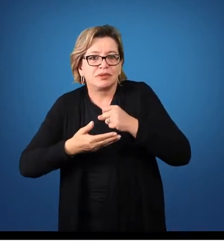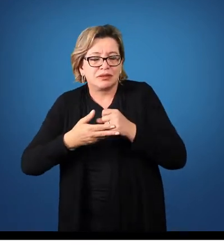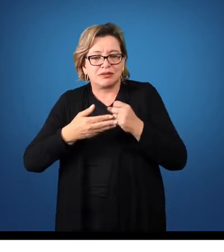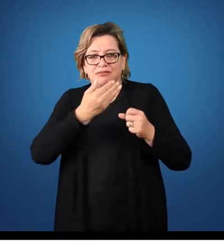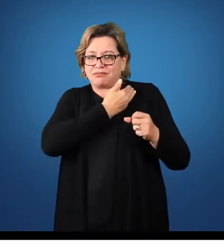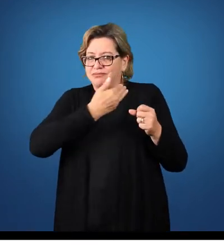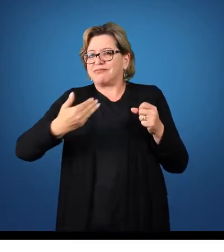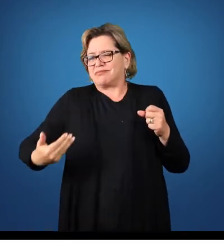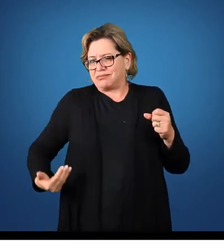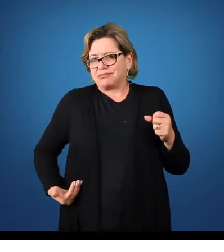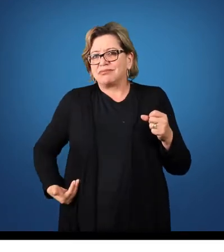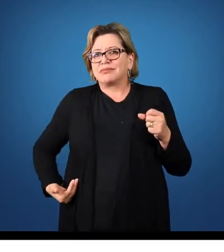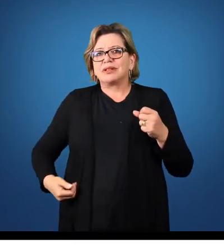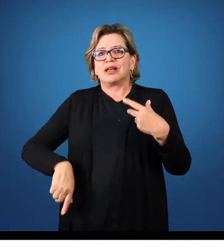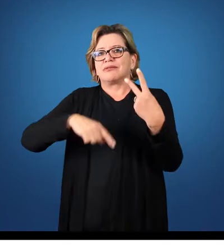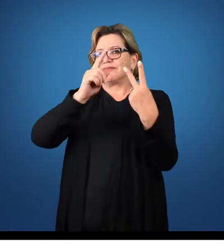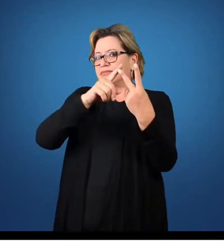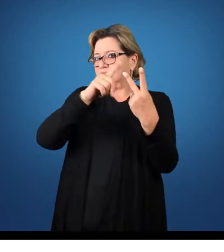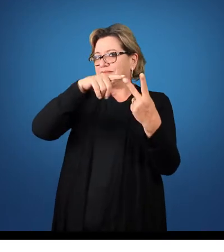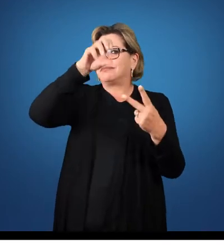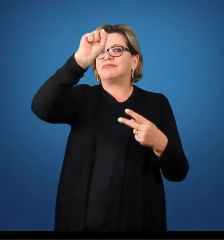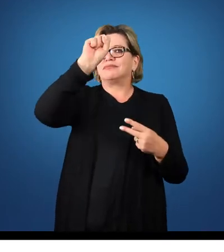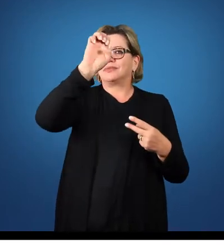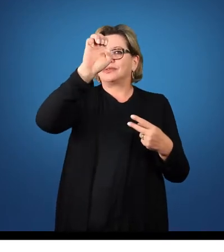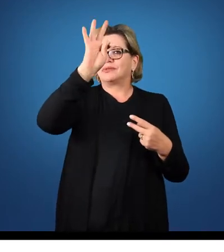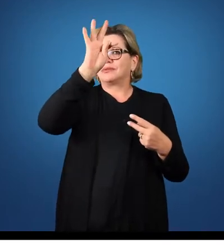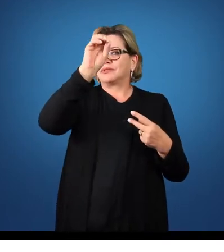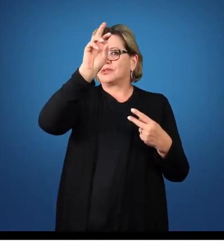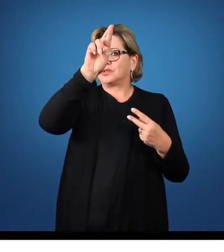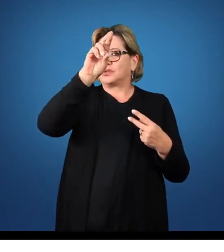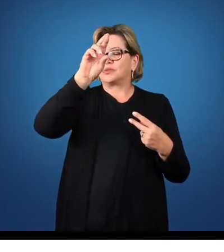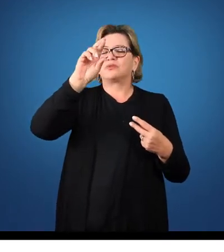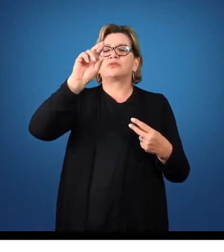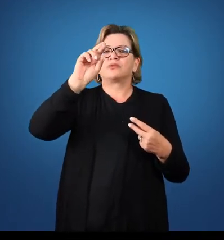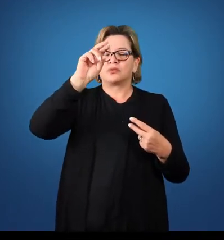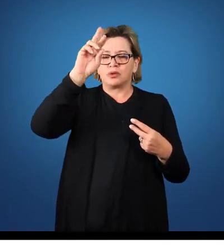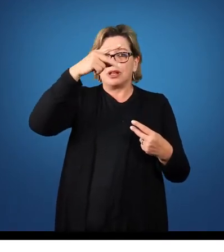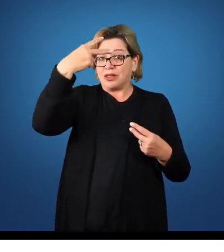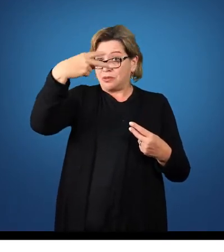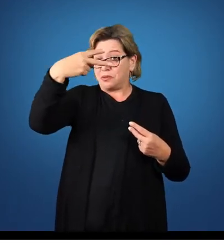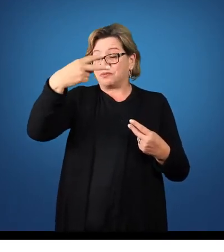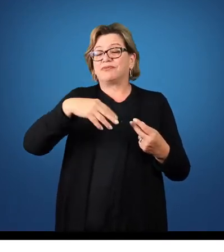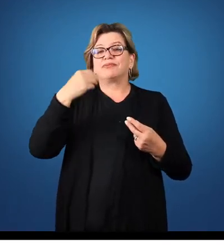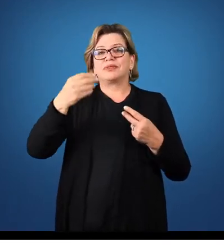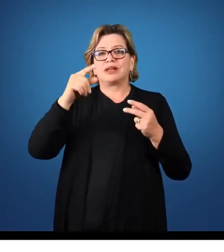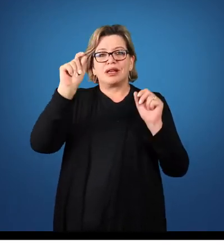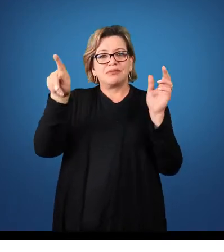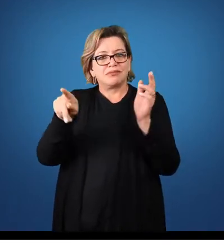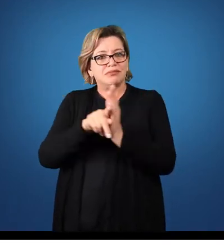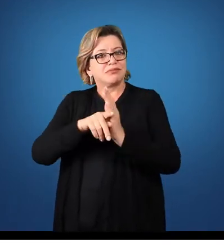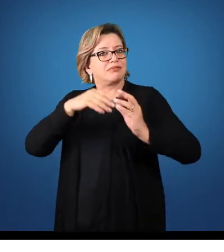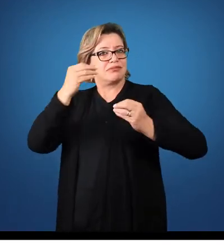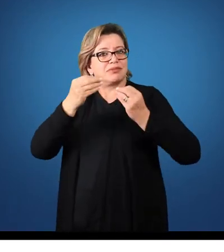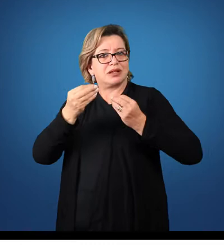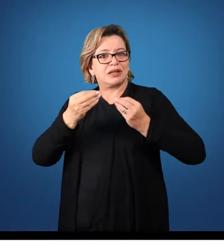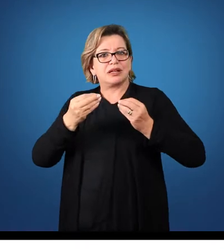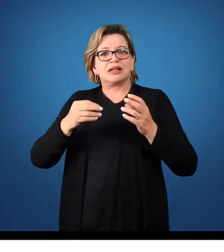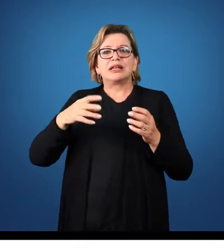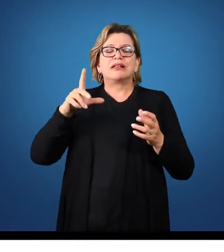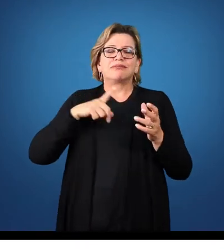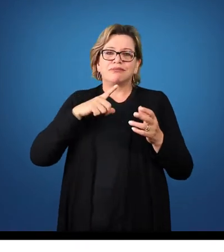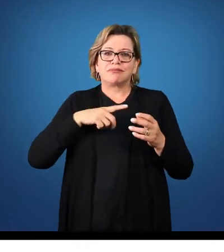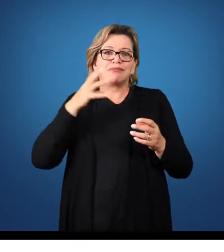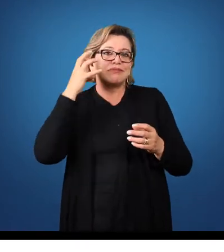públicas, as do segundo setor que nós podemos enquadrar com aquelas entidades que tem fins